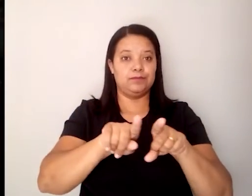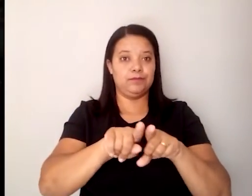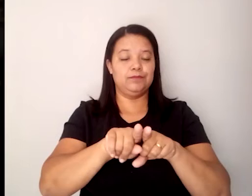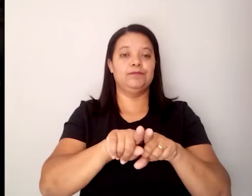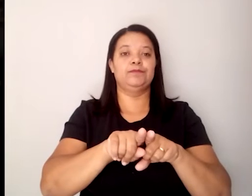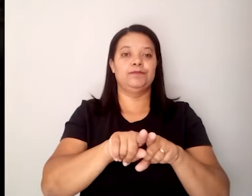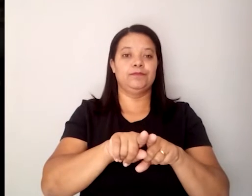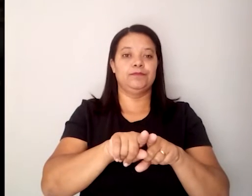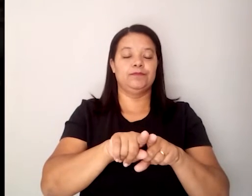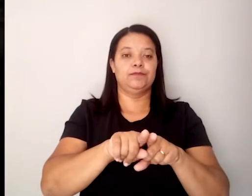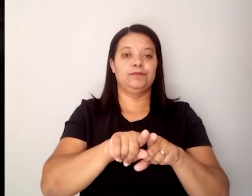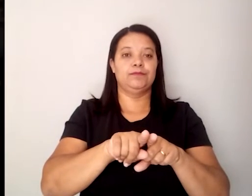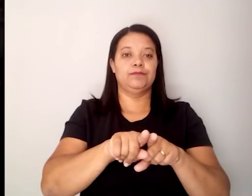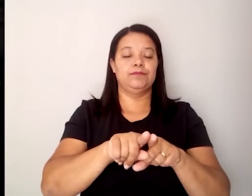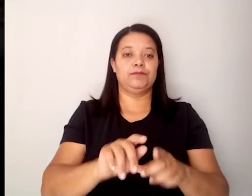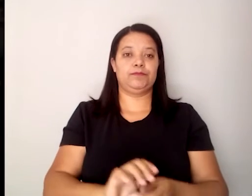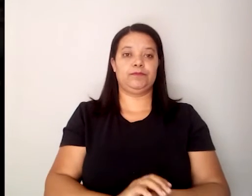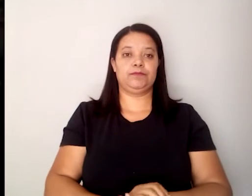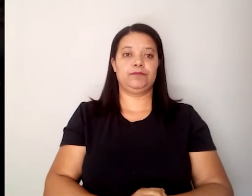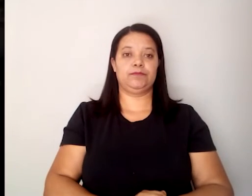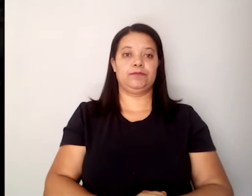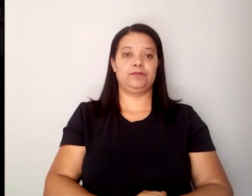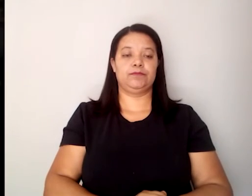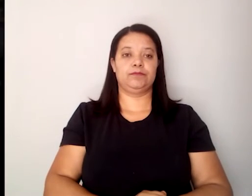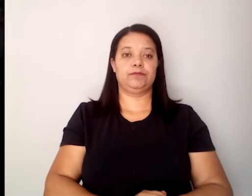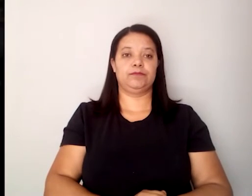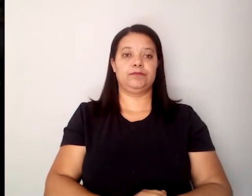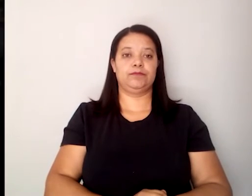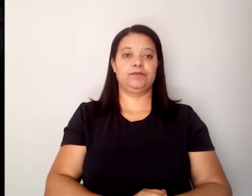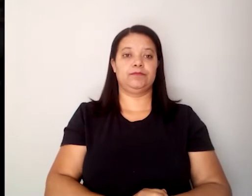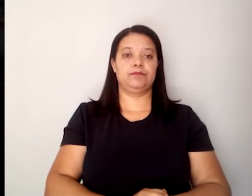que envolve instâncias não